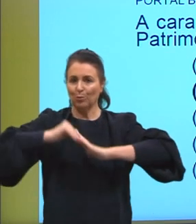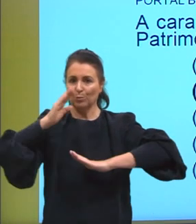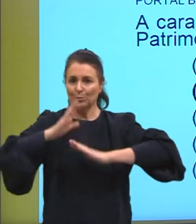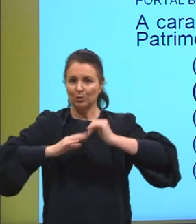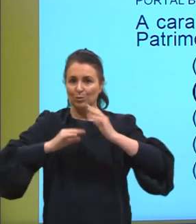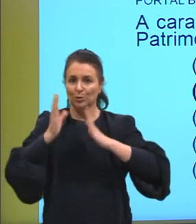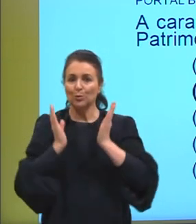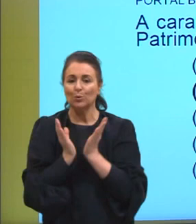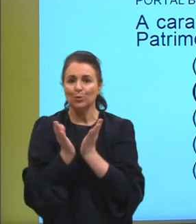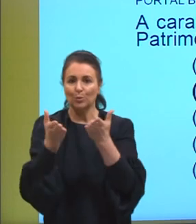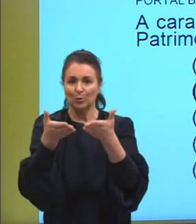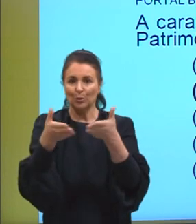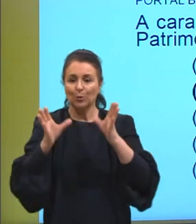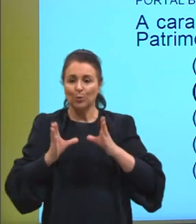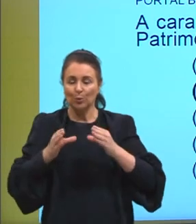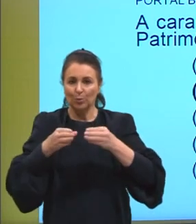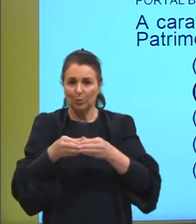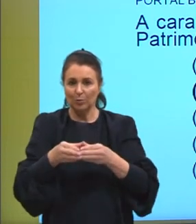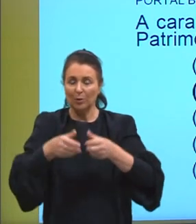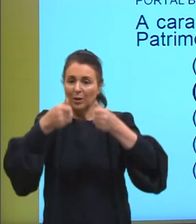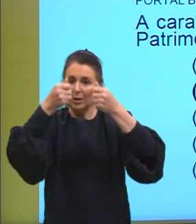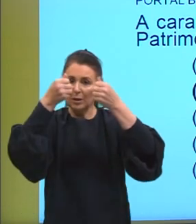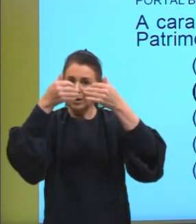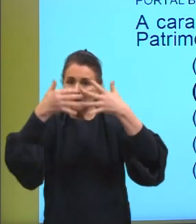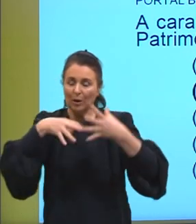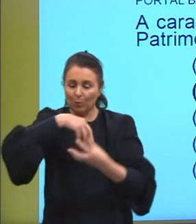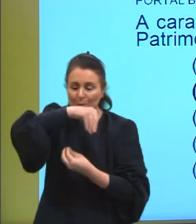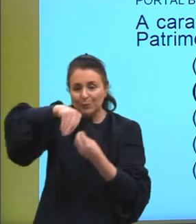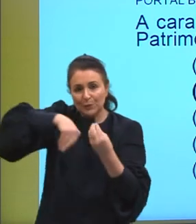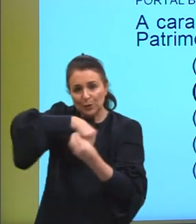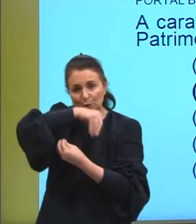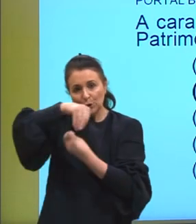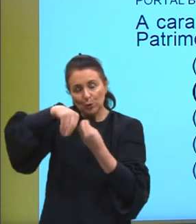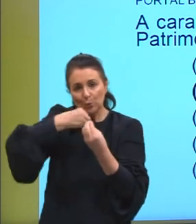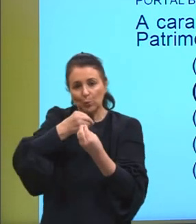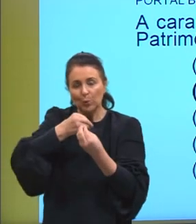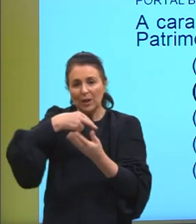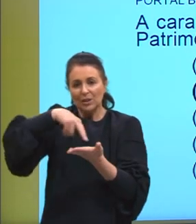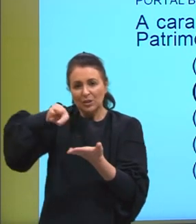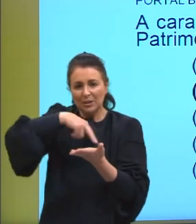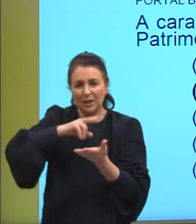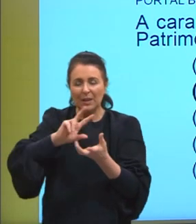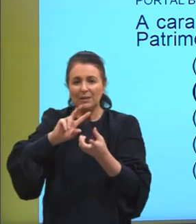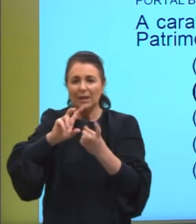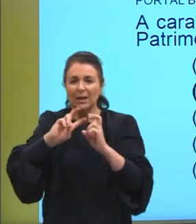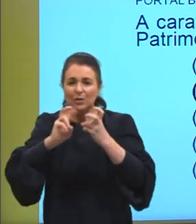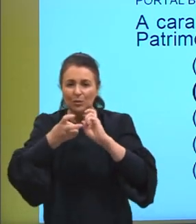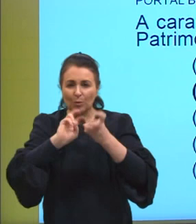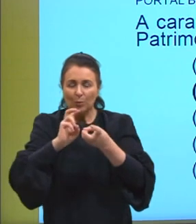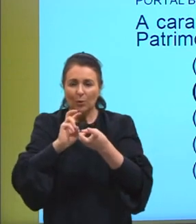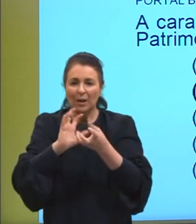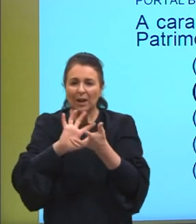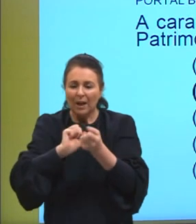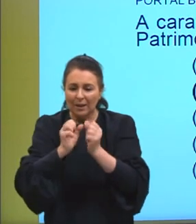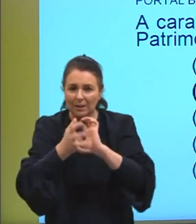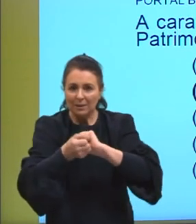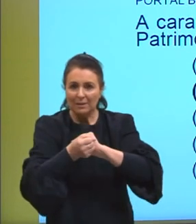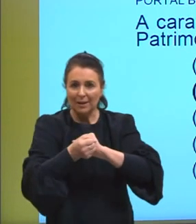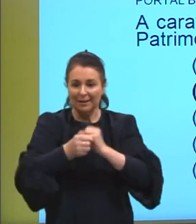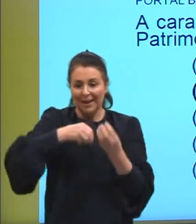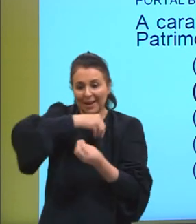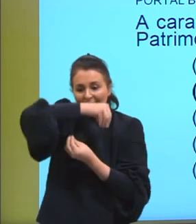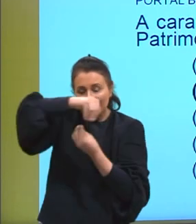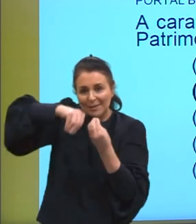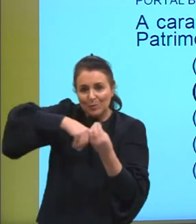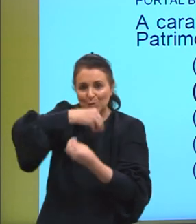coletivamente. Ele fala aqui, é uma mescla de danças, capoeira, artesanato. Então, é essa mescla